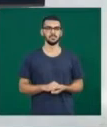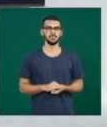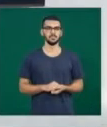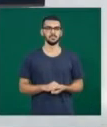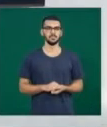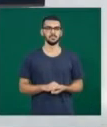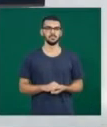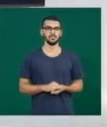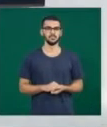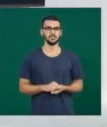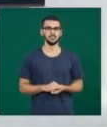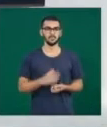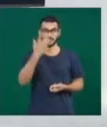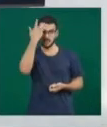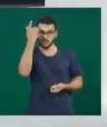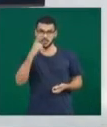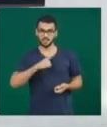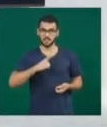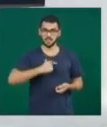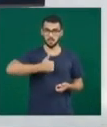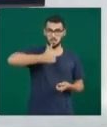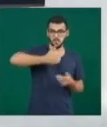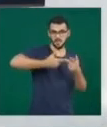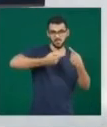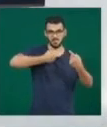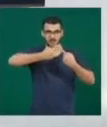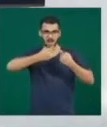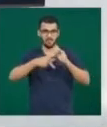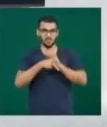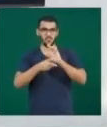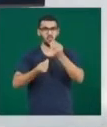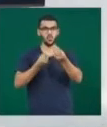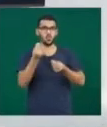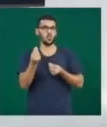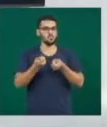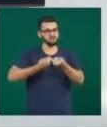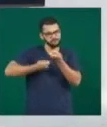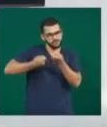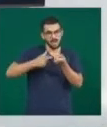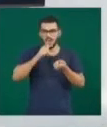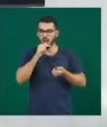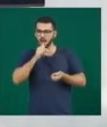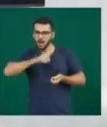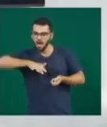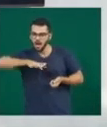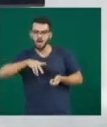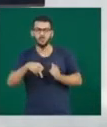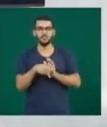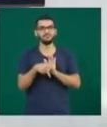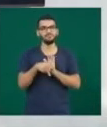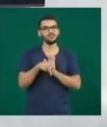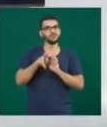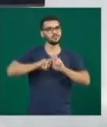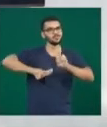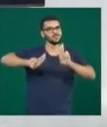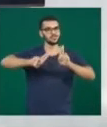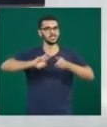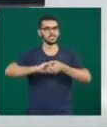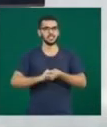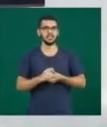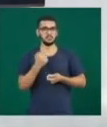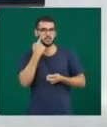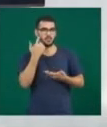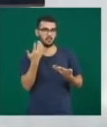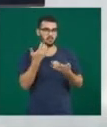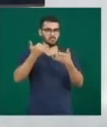Acontece amanhã o primeiro diálogo Sistema Nacional de Gerenciamento de Recursos Hídricos na Universidade Federal de Uberlândia. Quem tem mais